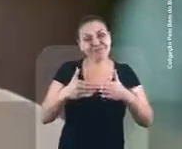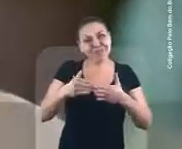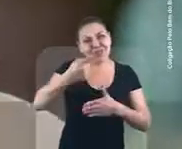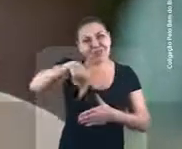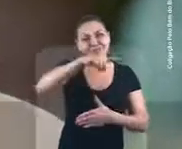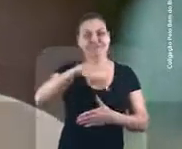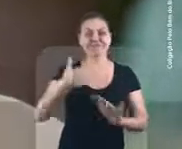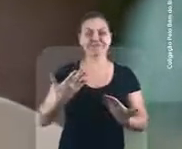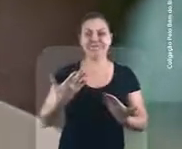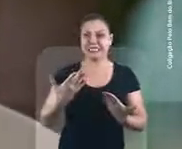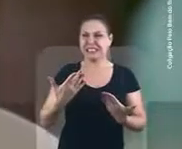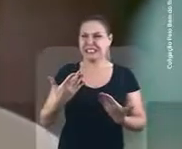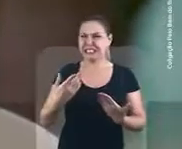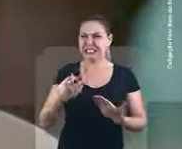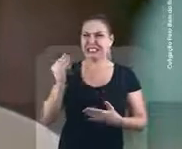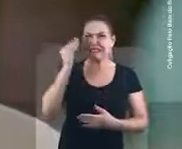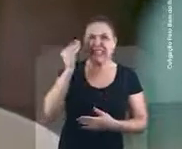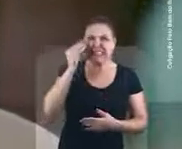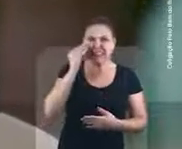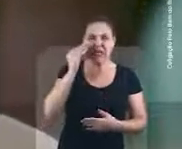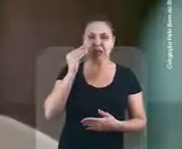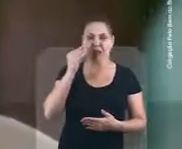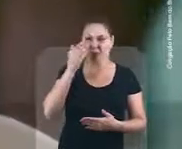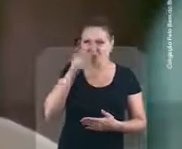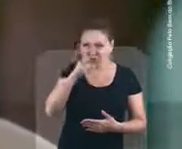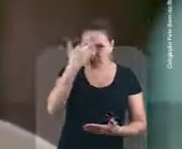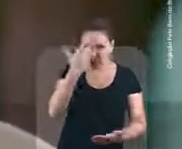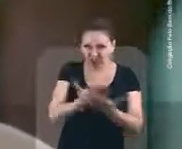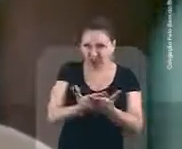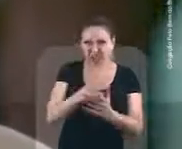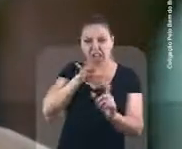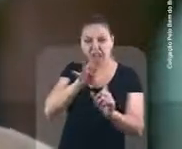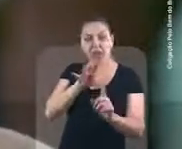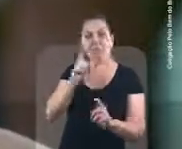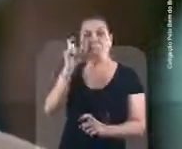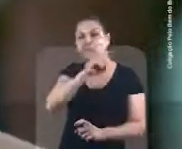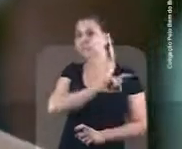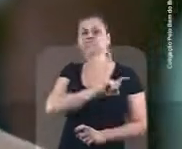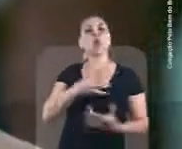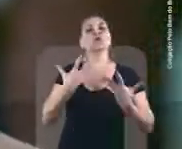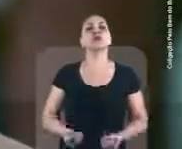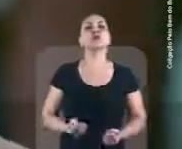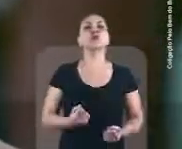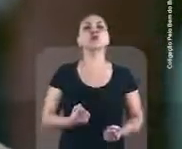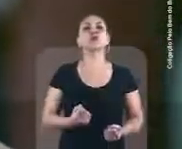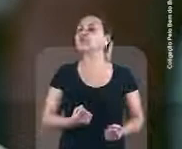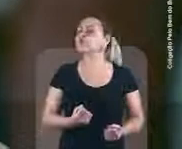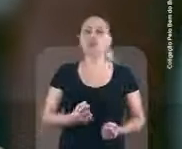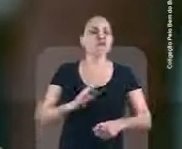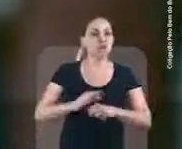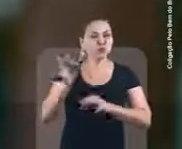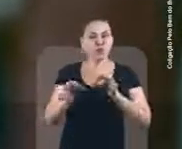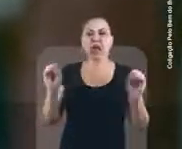licença, porque estão tentando fazer você acreditar numa mentira. E nós não podemos permitir. Não vamos fazer